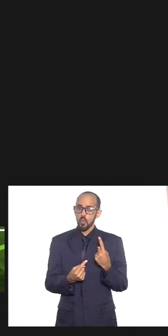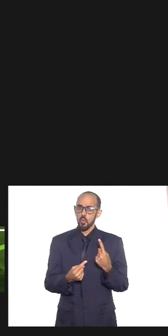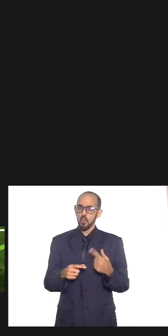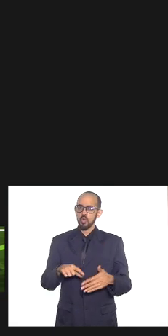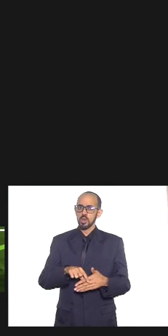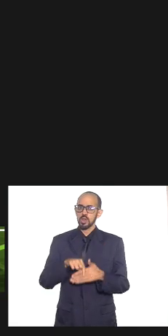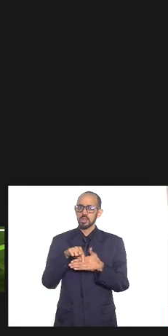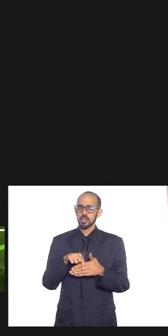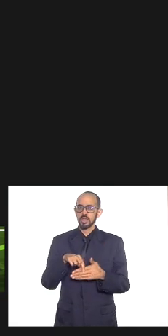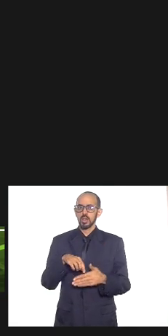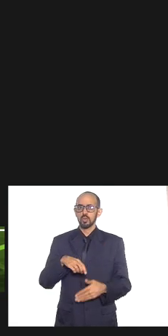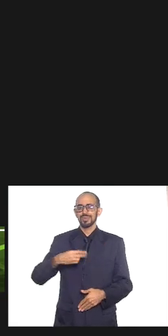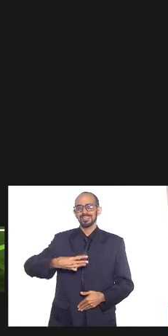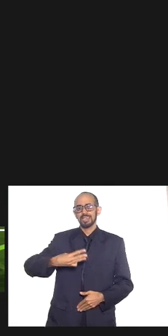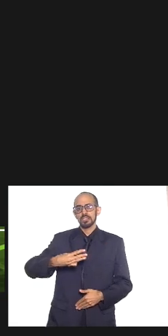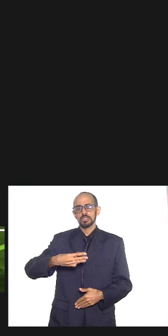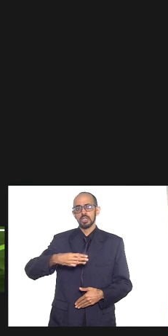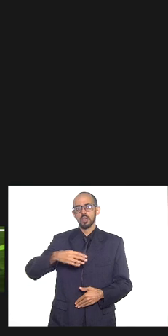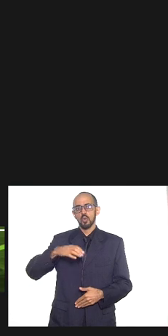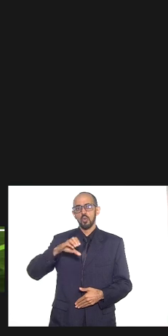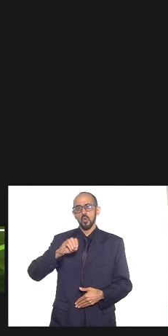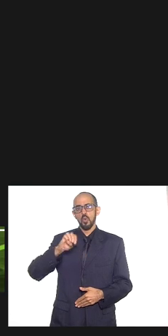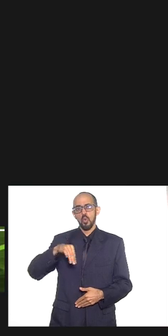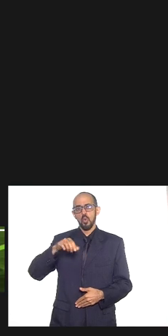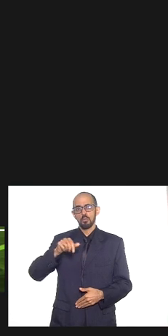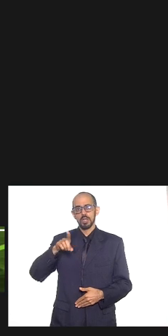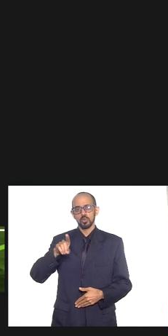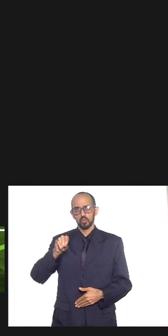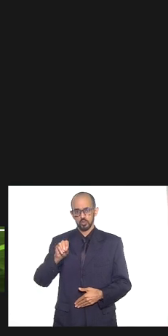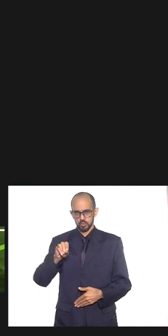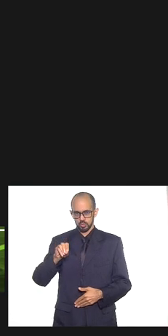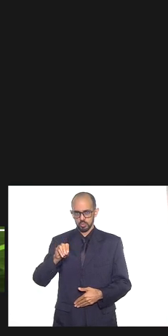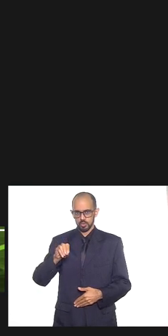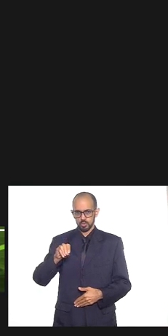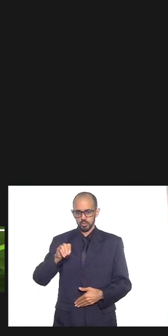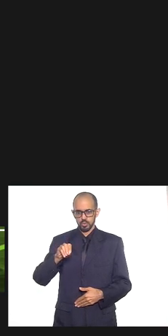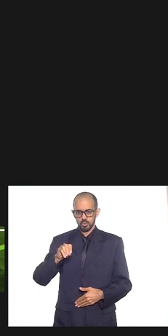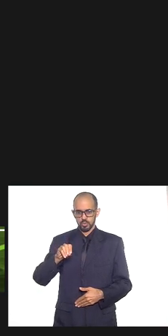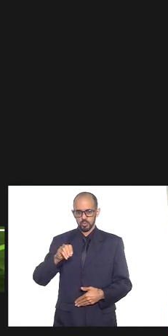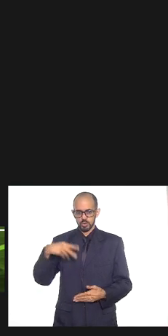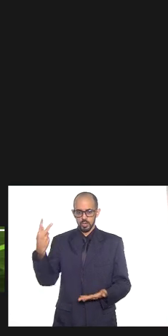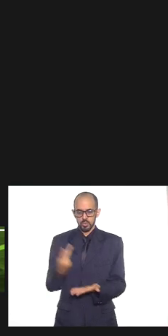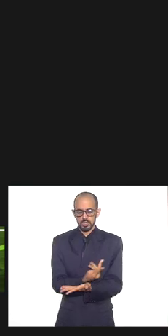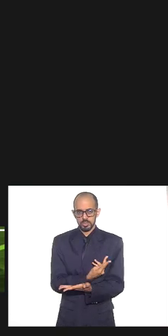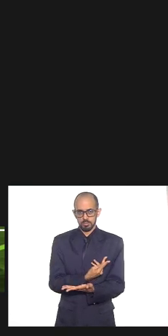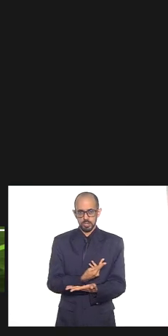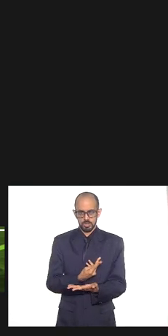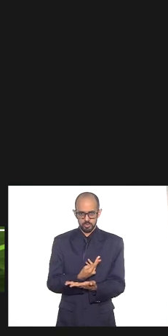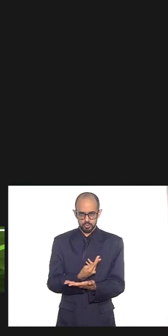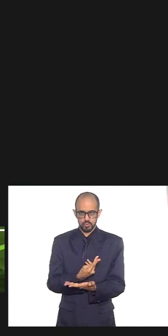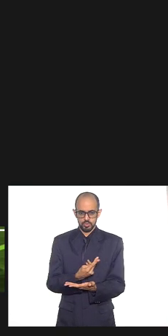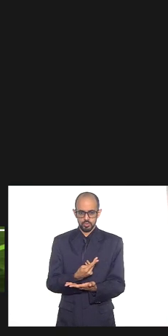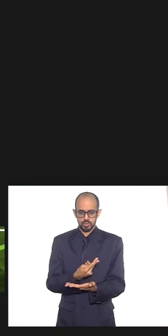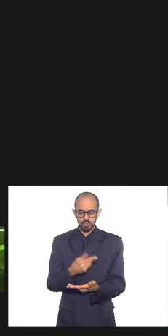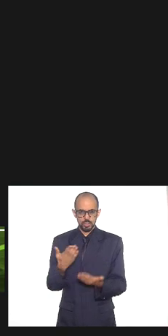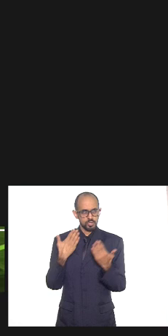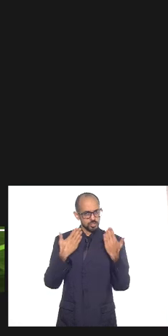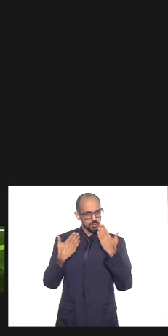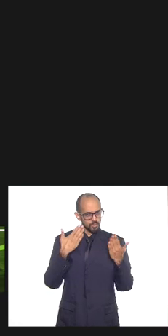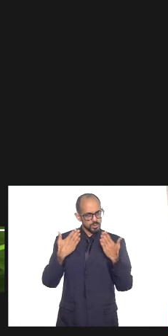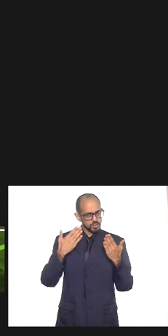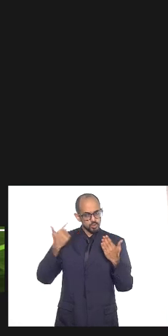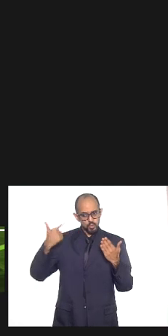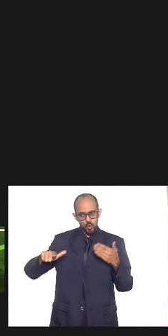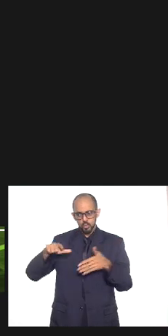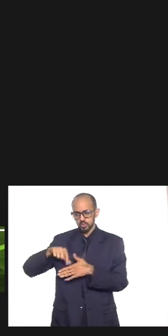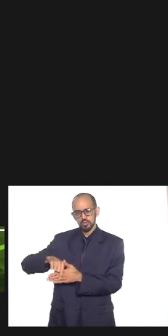comando terceiro comando puro os episódios que aparentemente teriam havia suspeita de outras facções